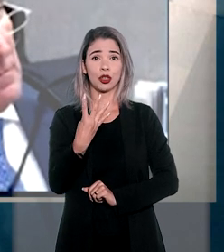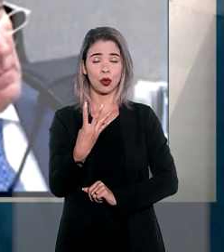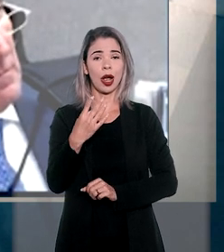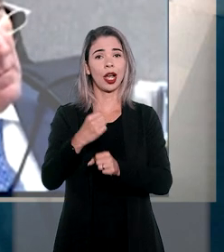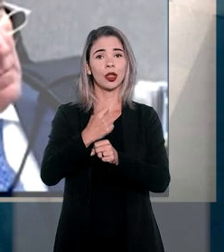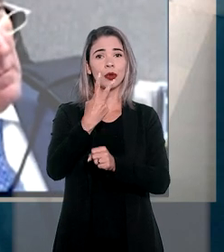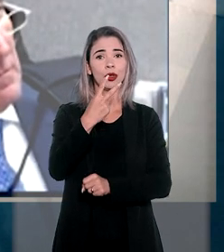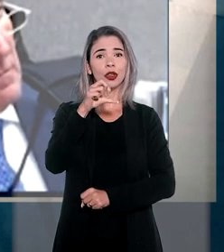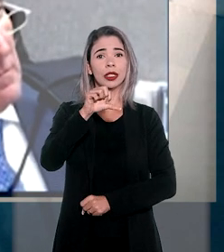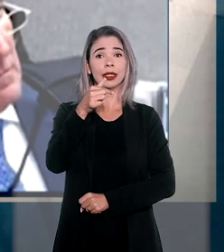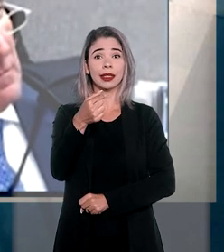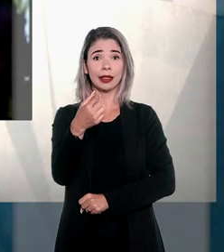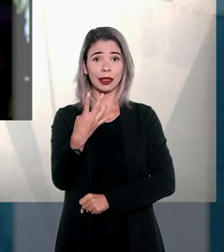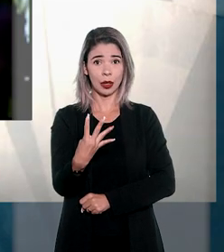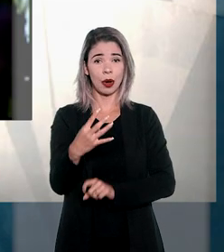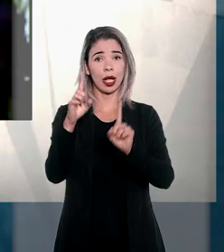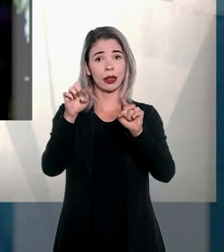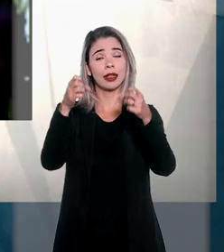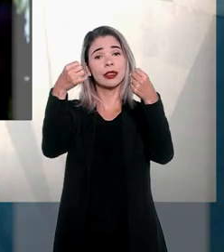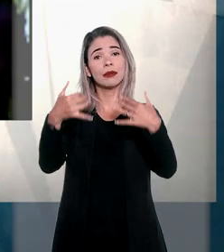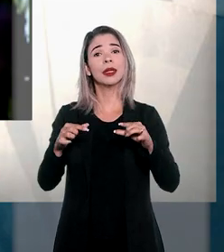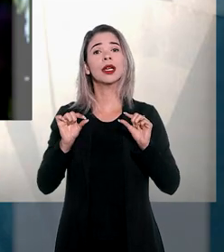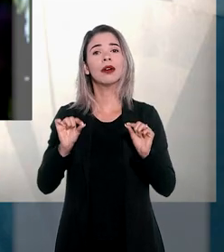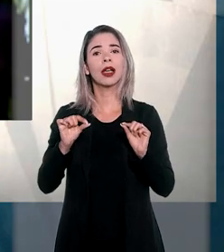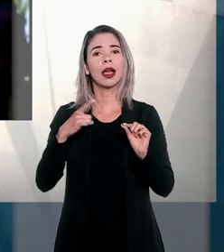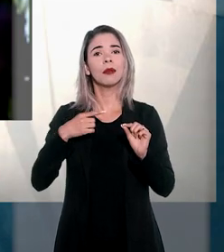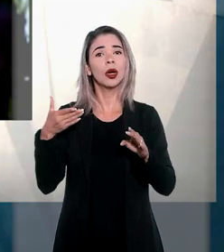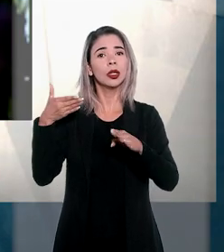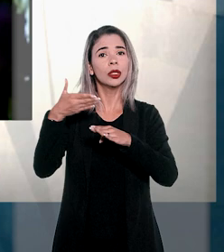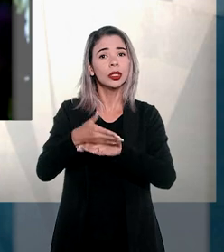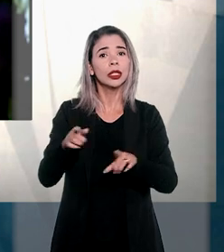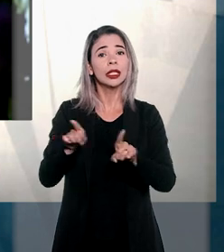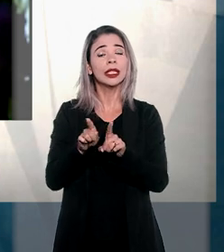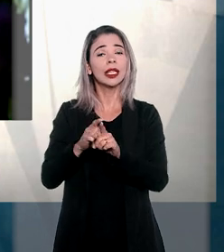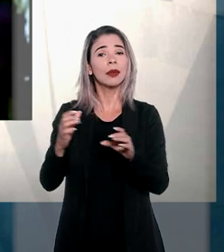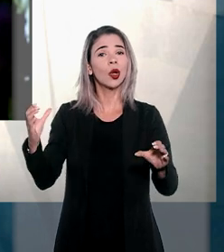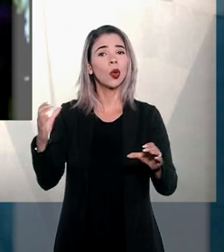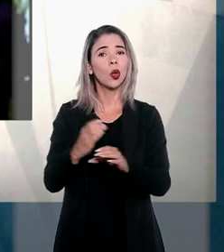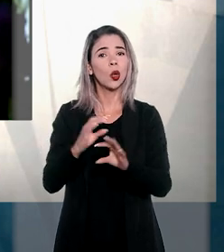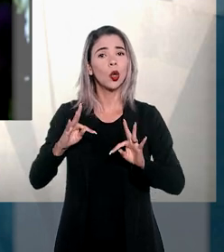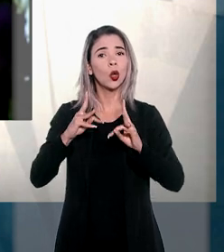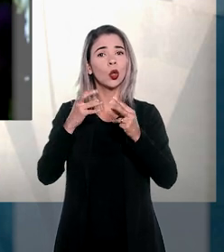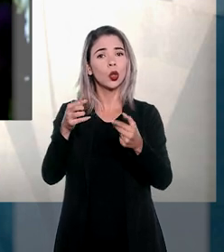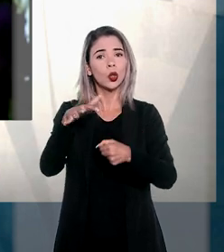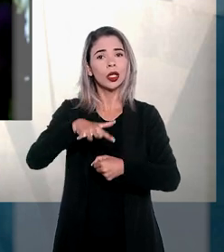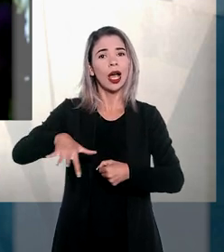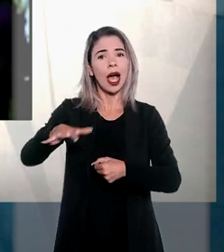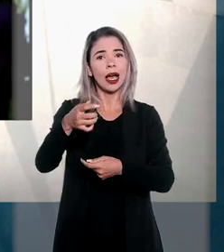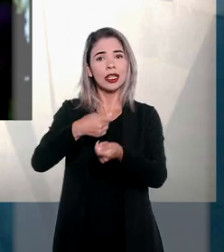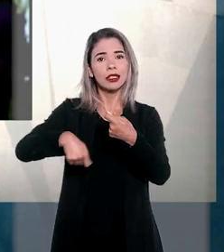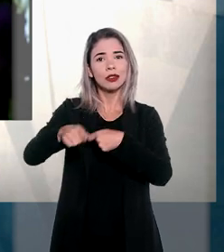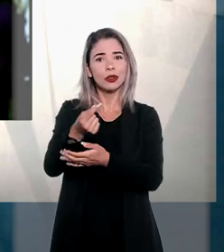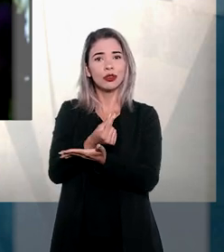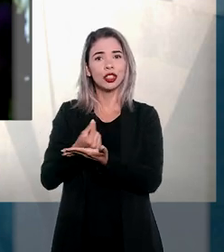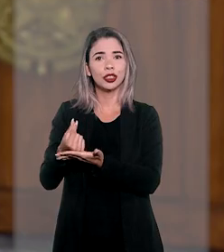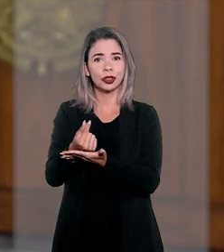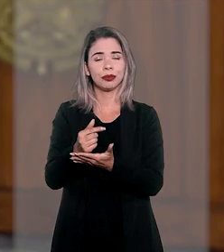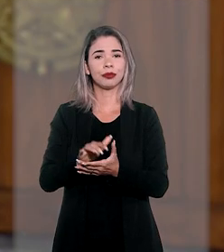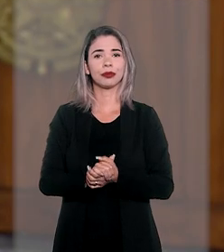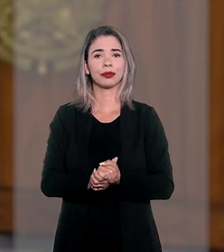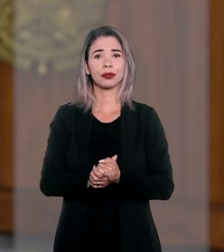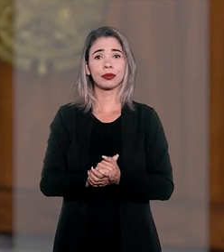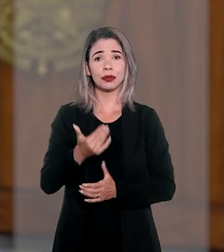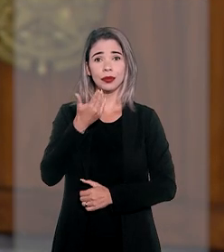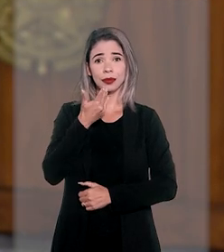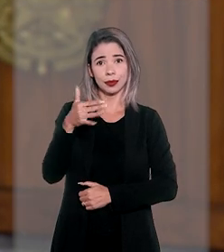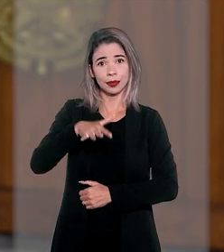1974, que dispõe sobre a intervenção e a liquidação extrajudicial de instituições financeiras. O